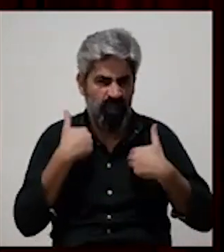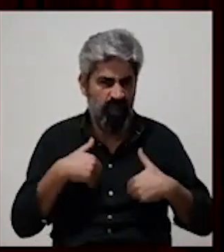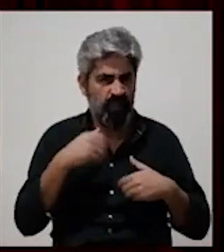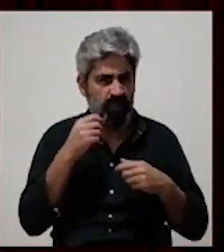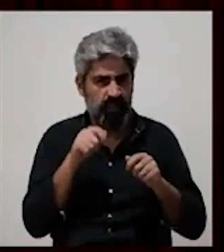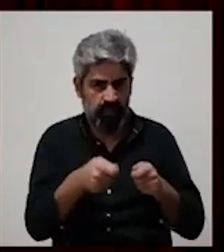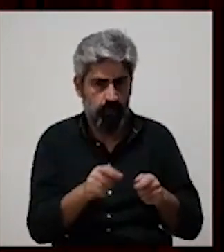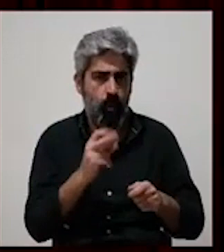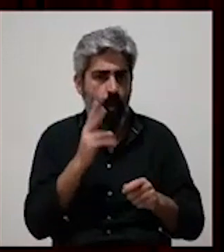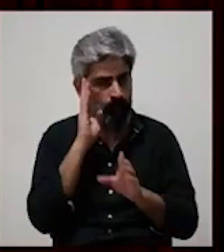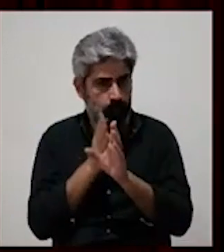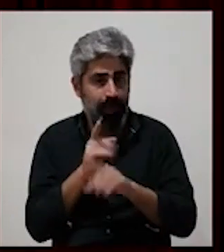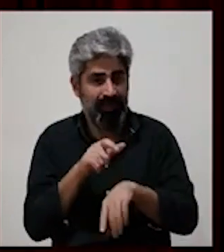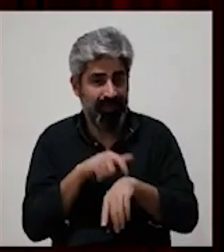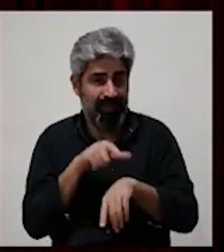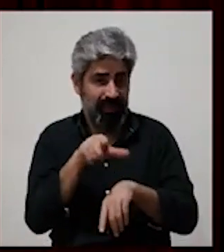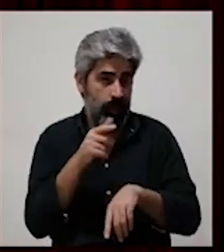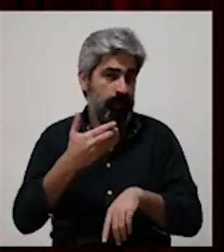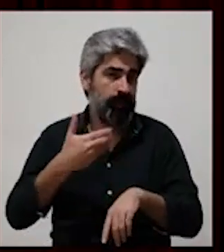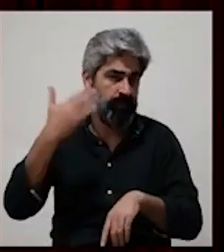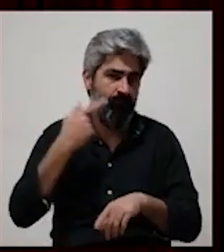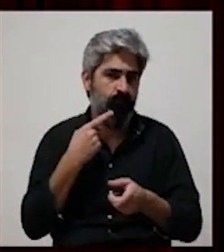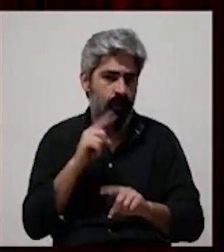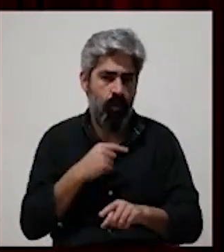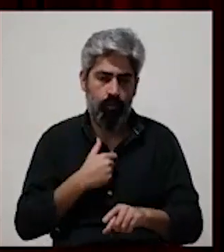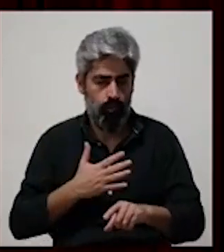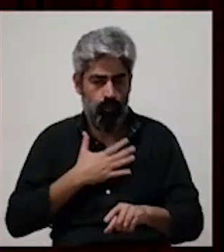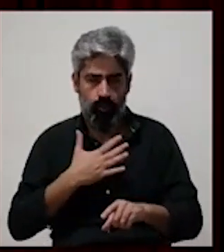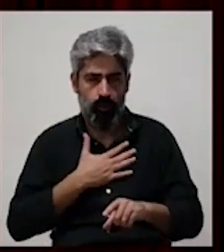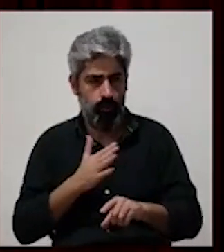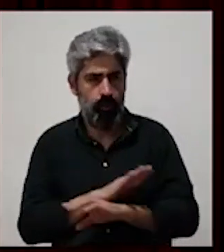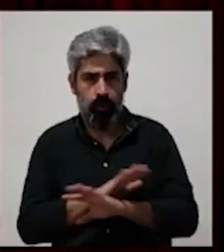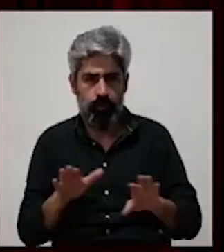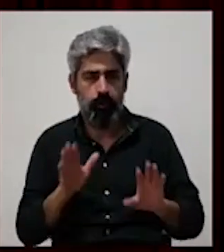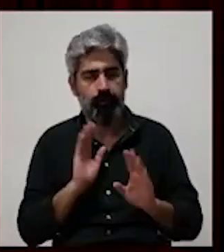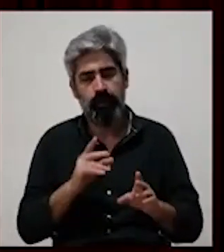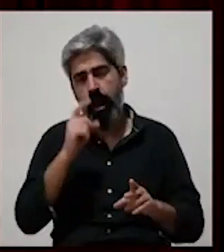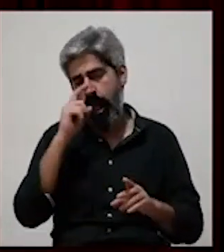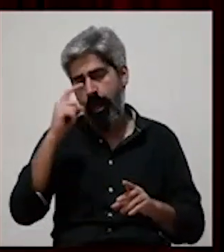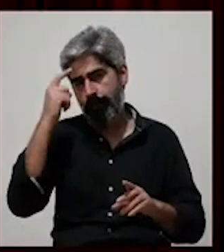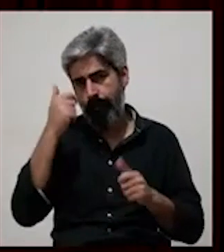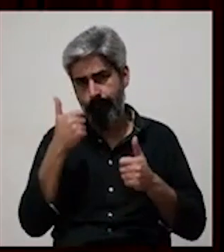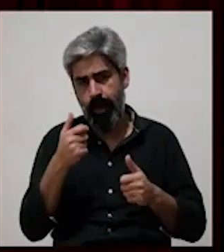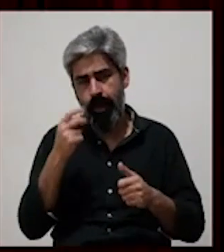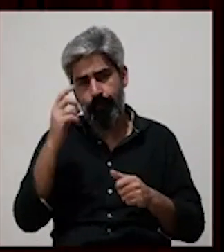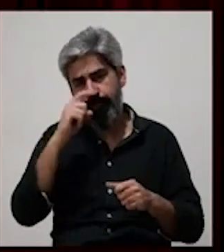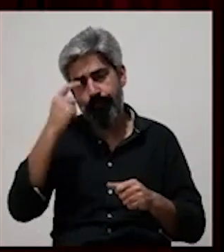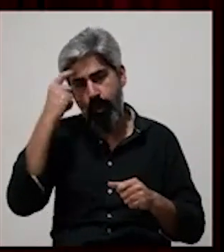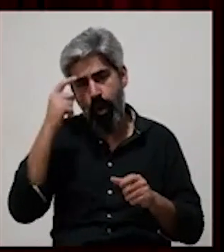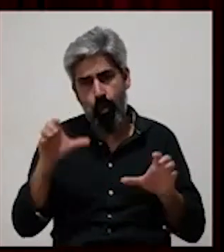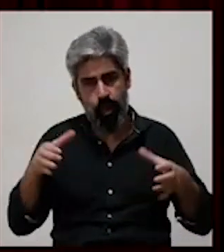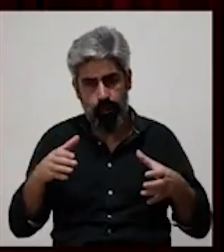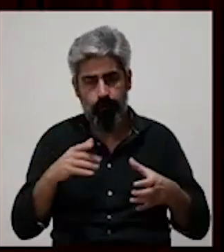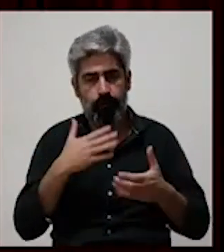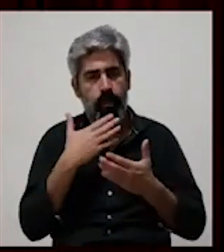tempos a que não queremos voltar. Mas são tempos que temos de manter vivos na nossa memória coletiva para que não